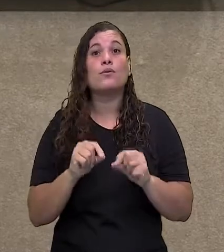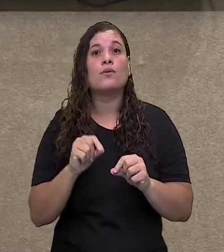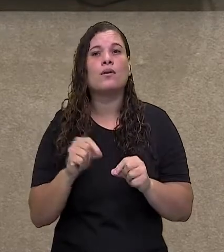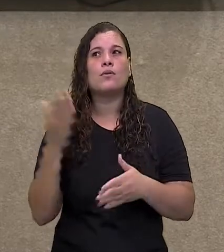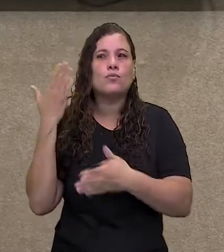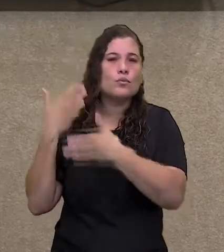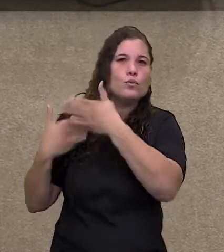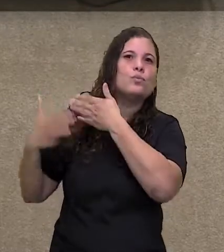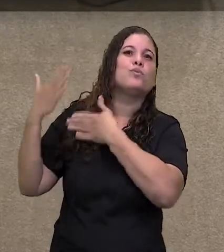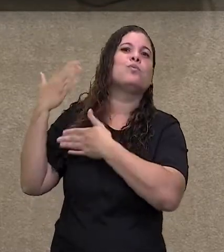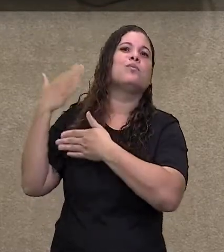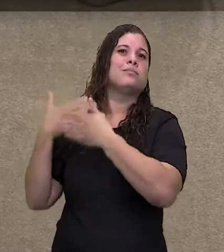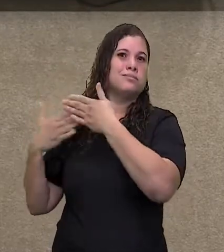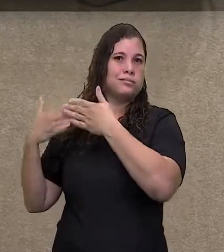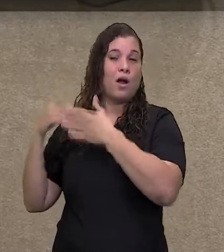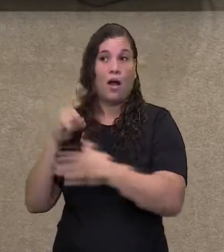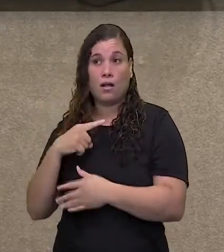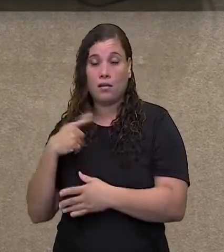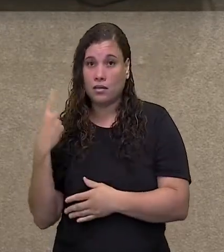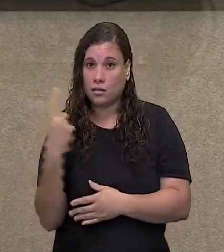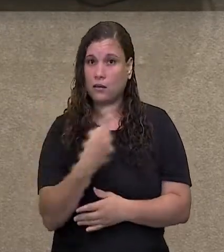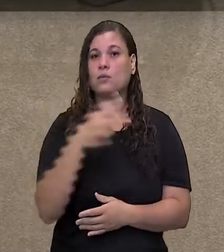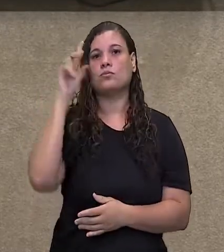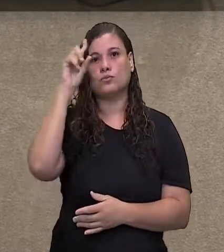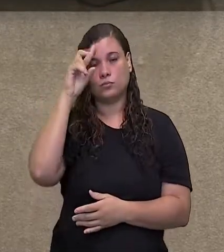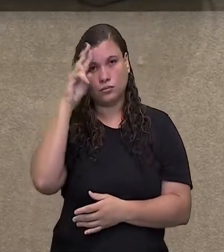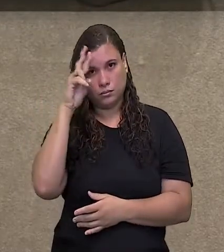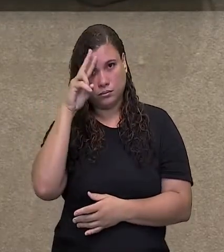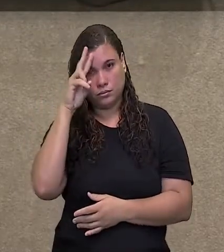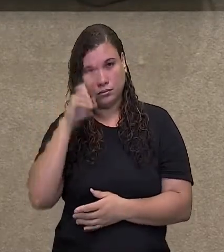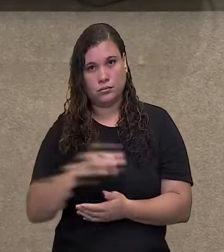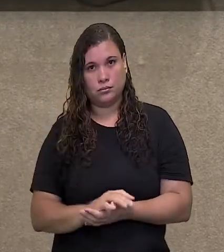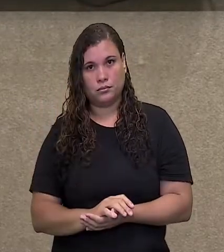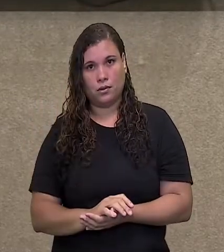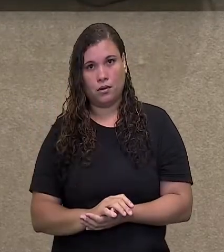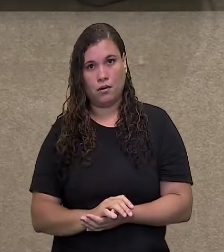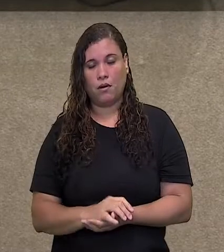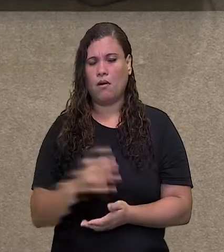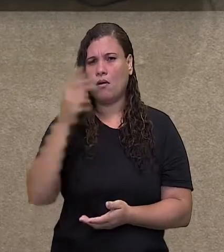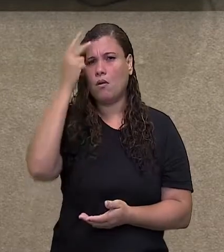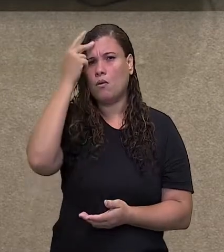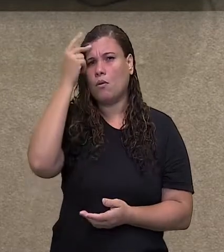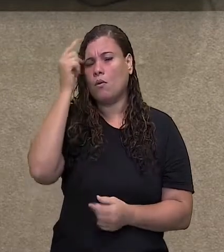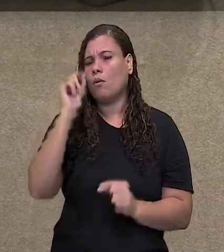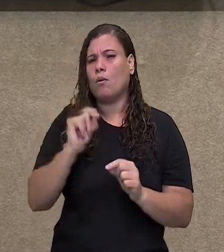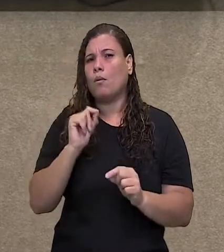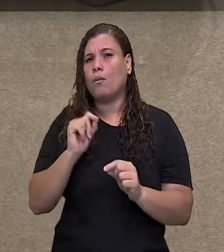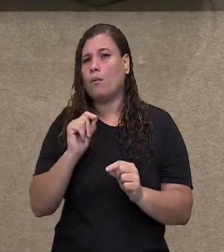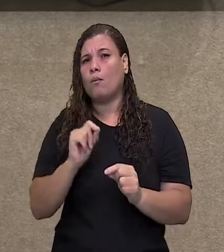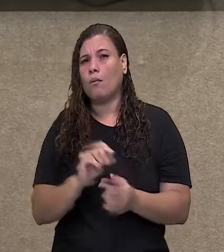que faz parte da história. Então geralmente os patrimônios históricos, eles carregam consigo